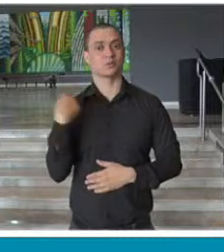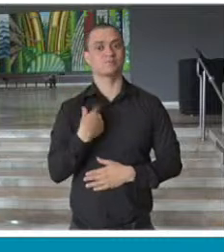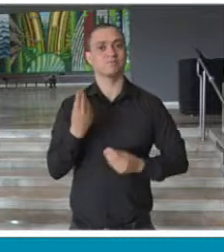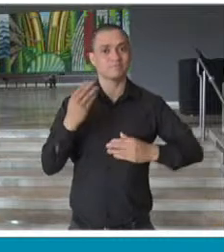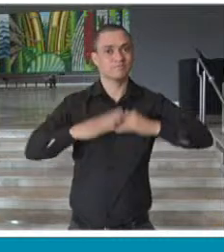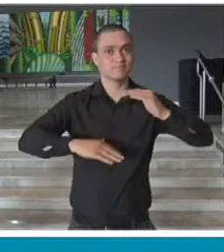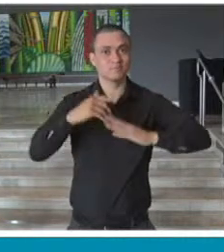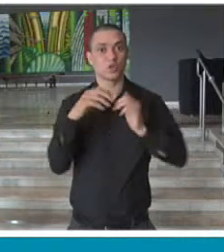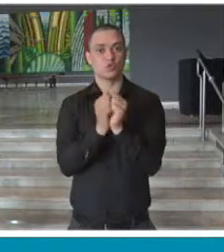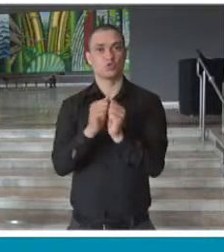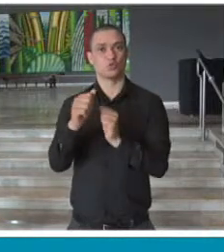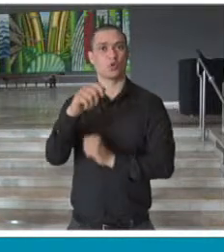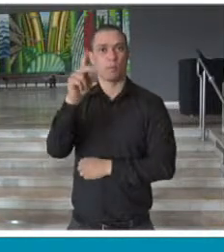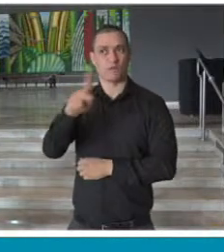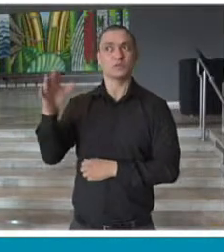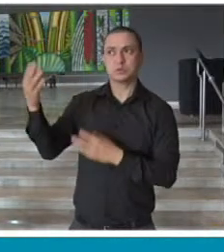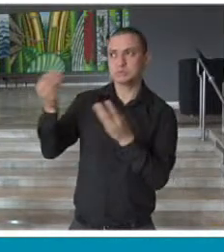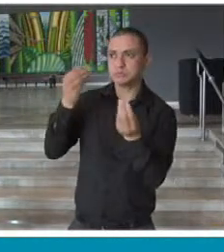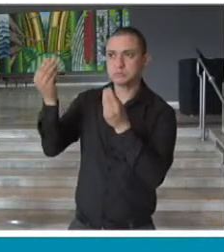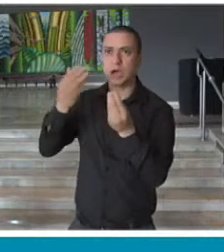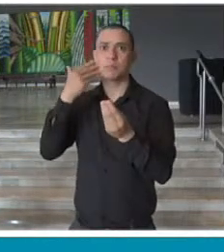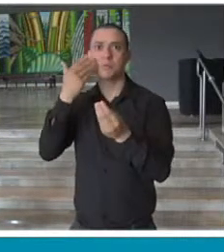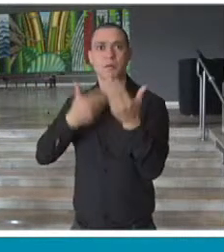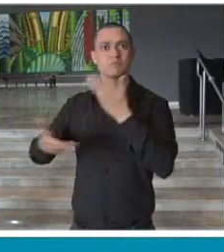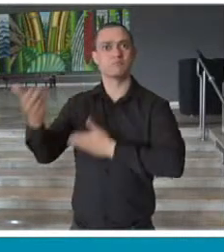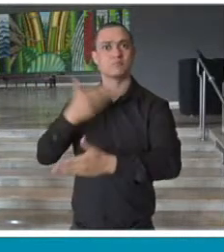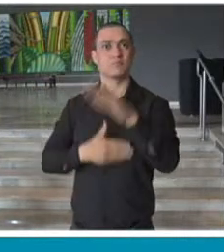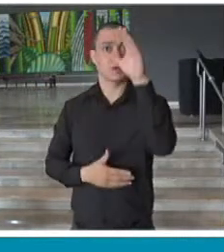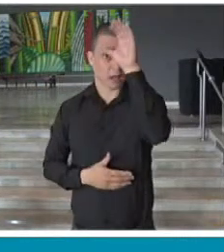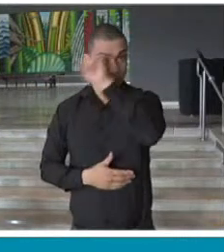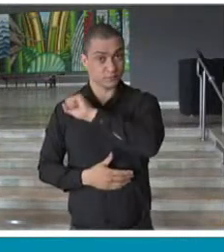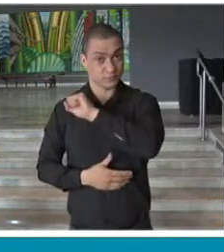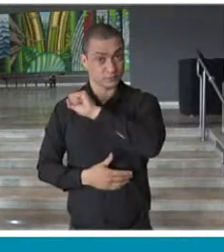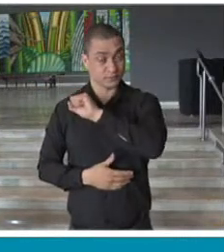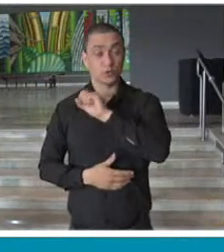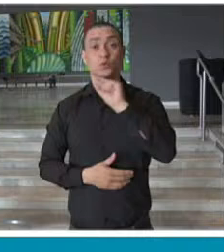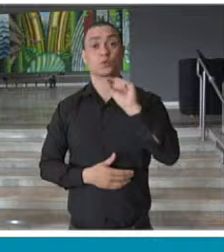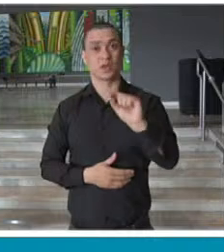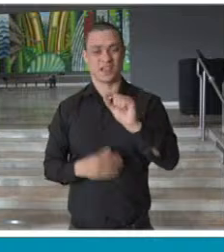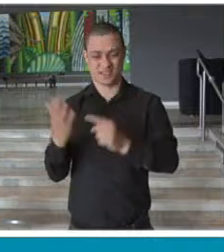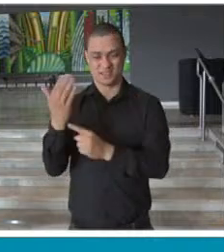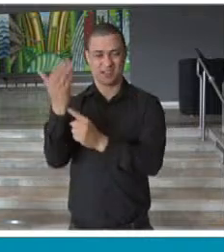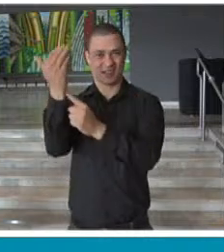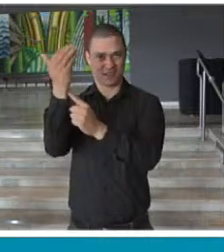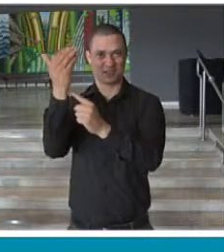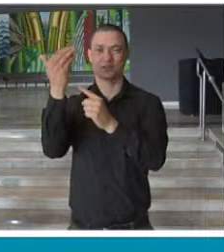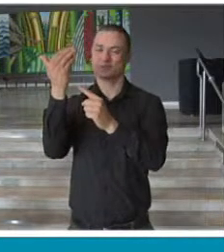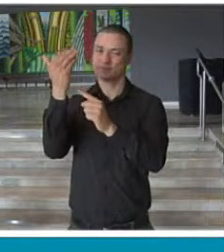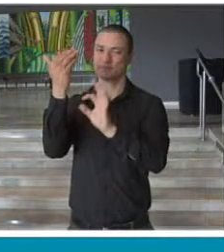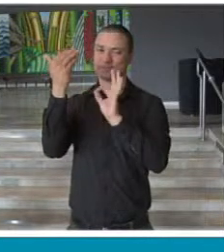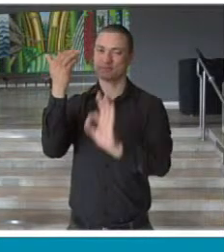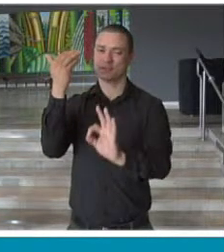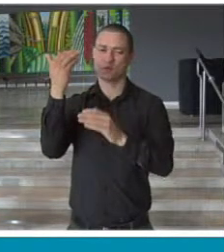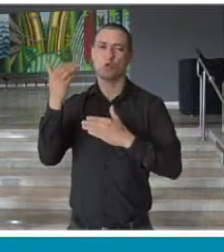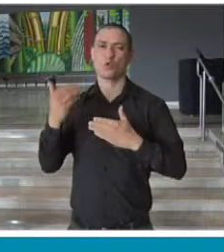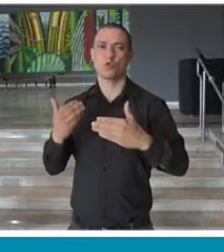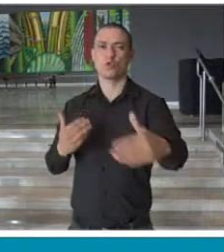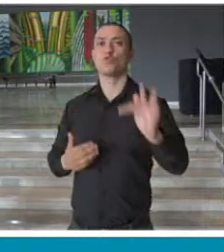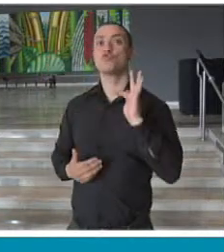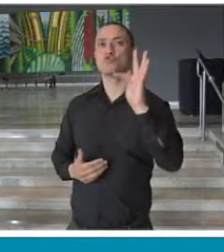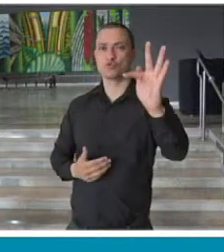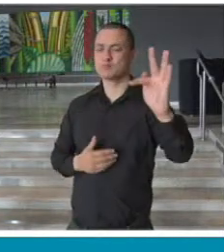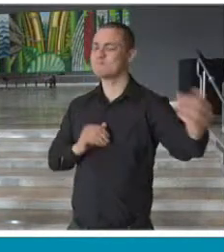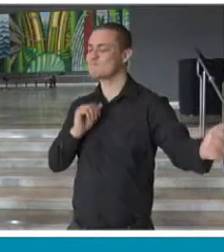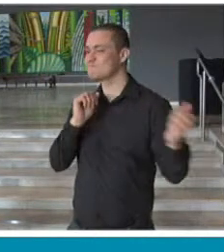muito, junto com os nossos professores, profissionais de educação, que a tecnologia, ela será uma grande aliada,